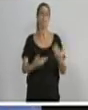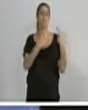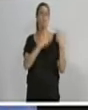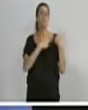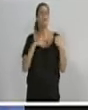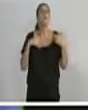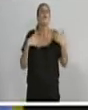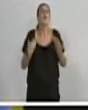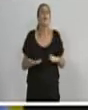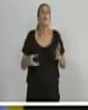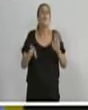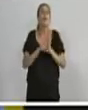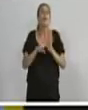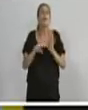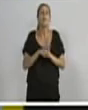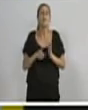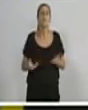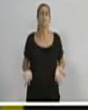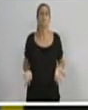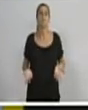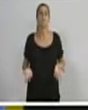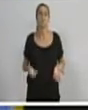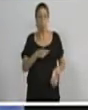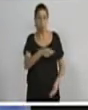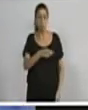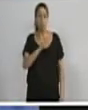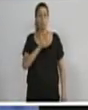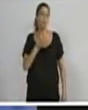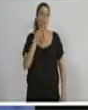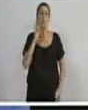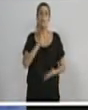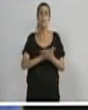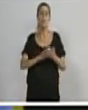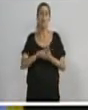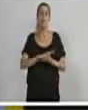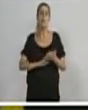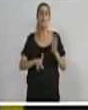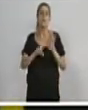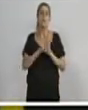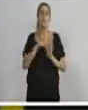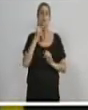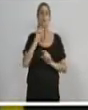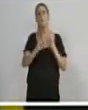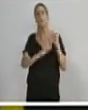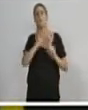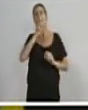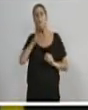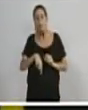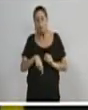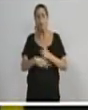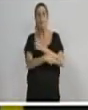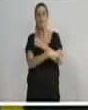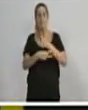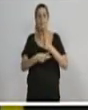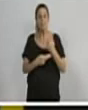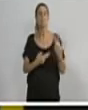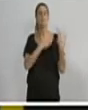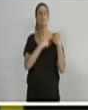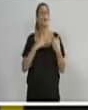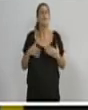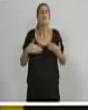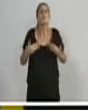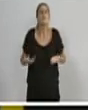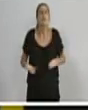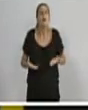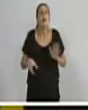qual é a lei, porque tudo que V. Exª falou aqui, V. Exª nem citou a lei que diz o que são os crimes de responsabilidade. Então, qual é a lei que é o